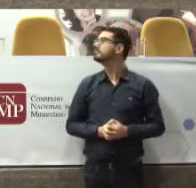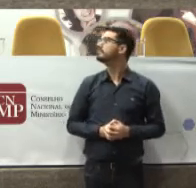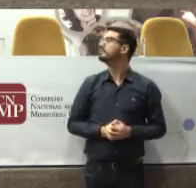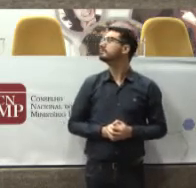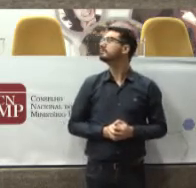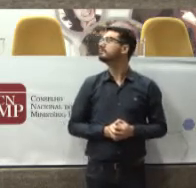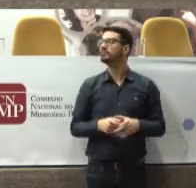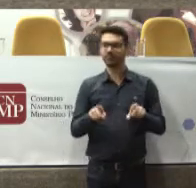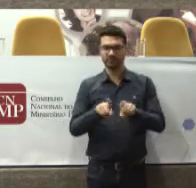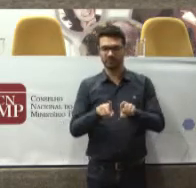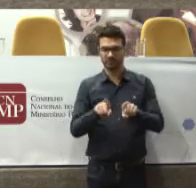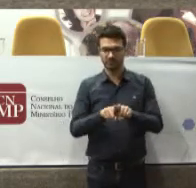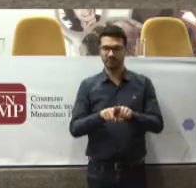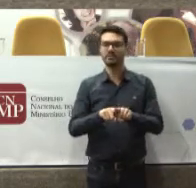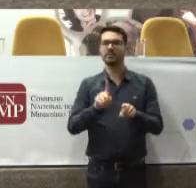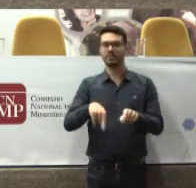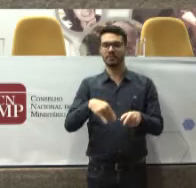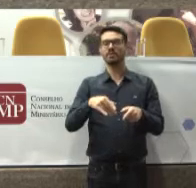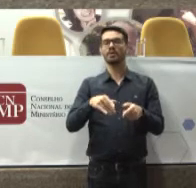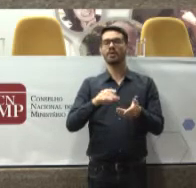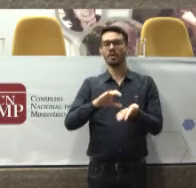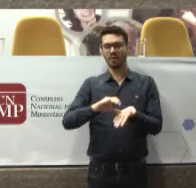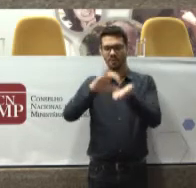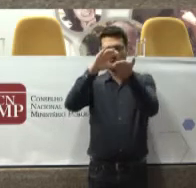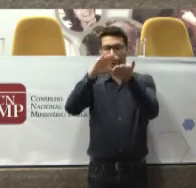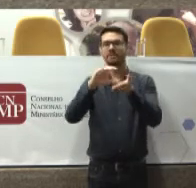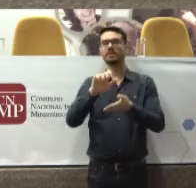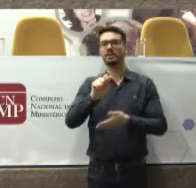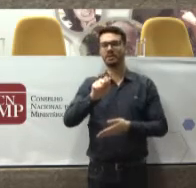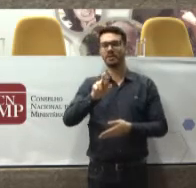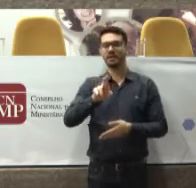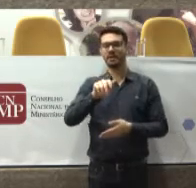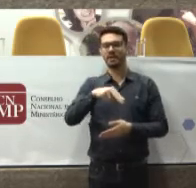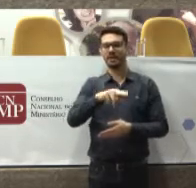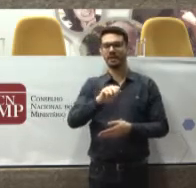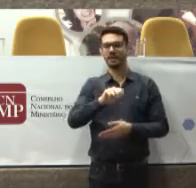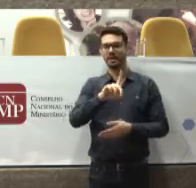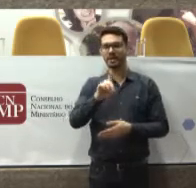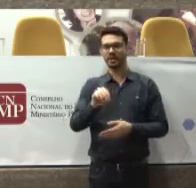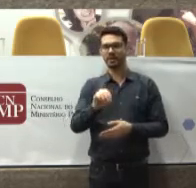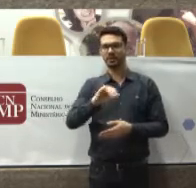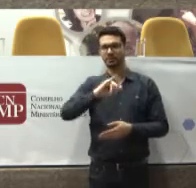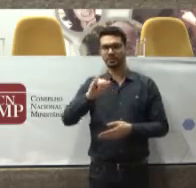Excelentíssimo Sr. Conselheiro Nacional de Justiça, Dr. Arnaldo Rosepian Salles Lima Jr.